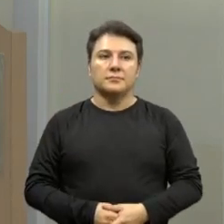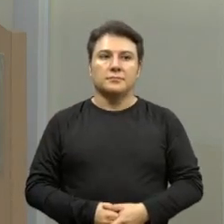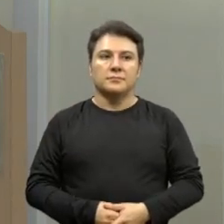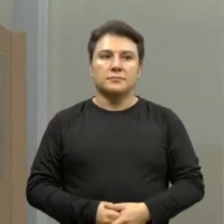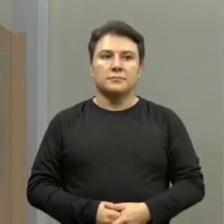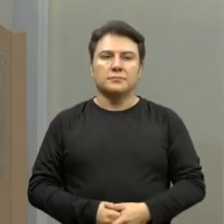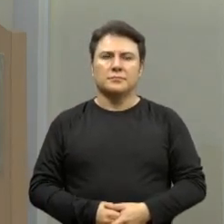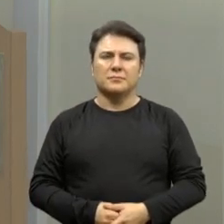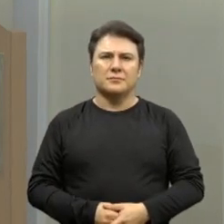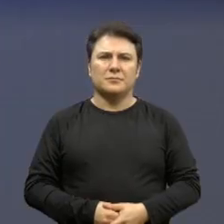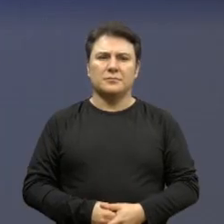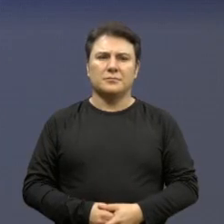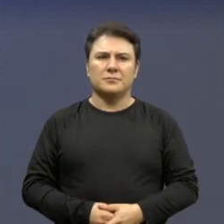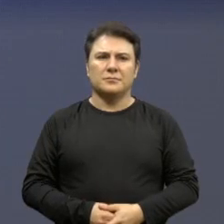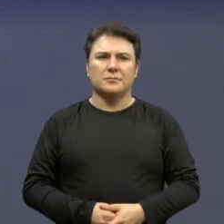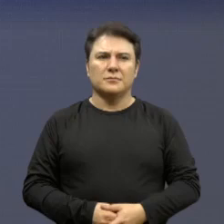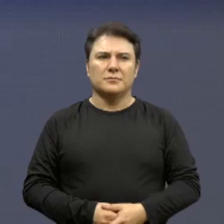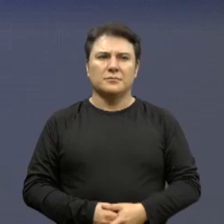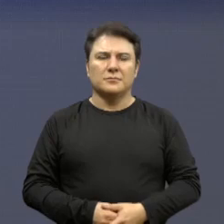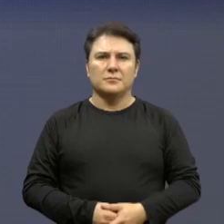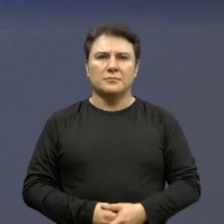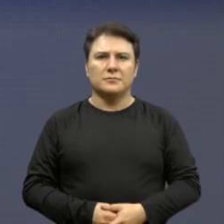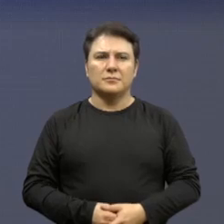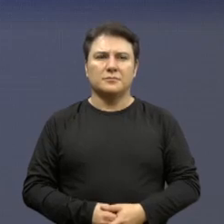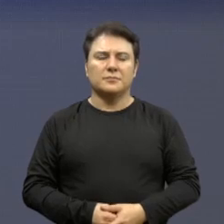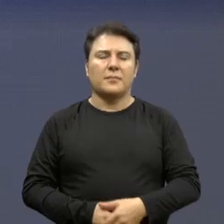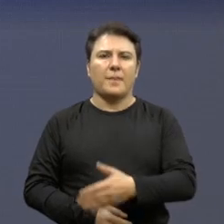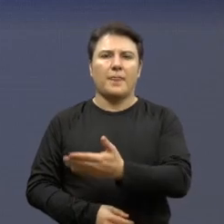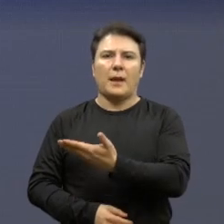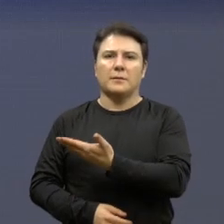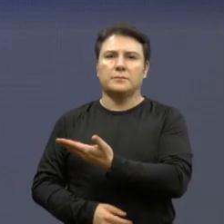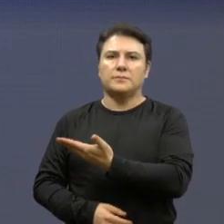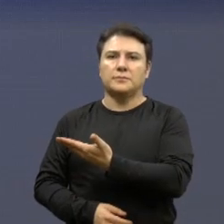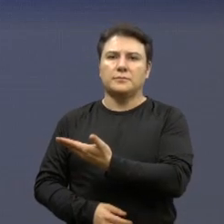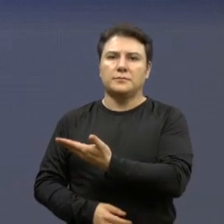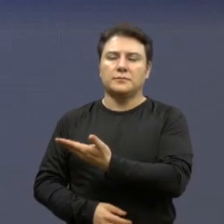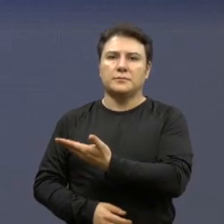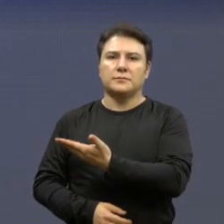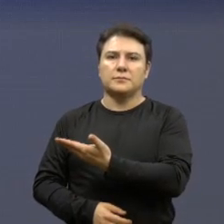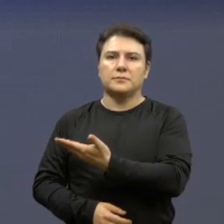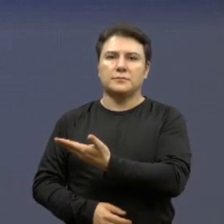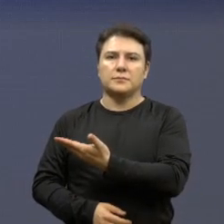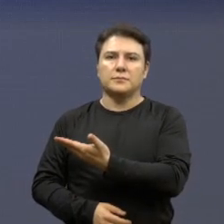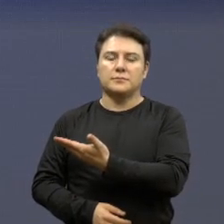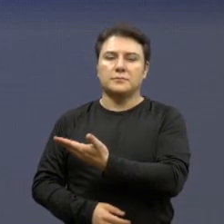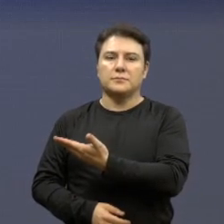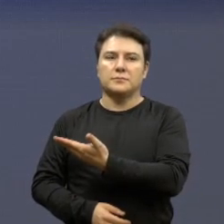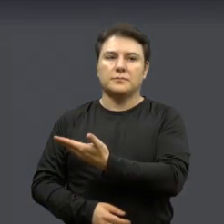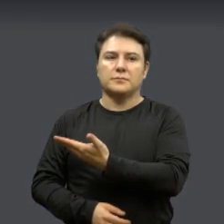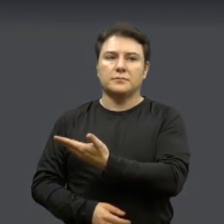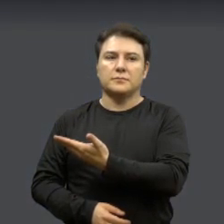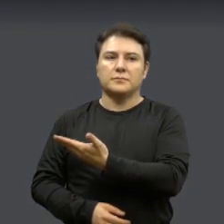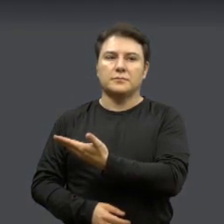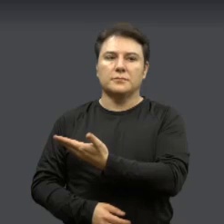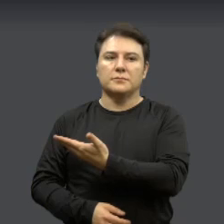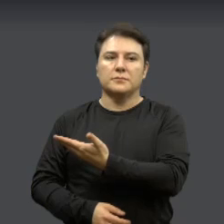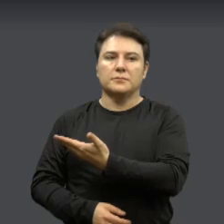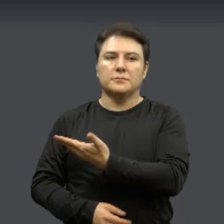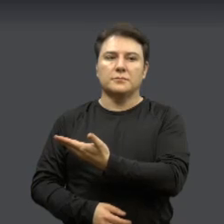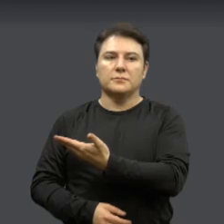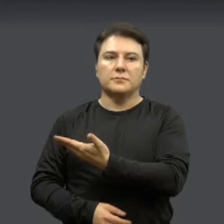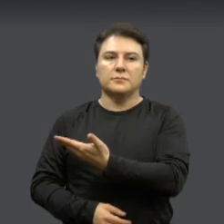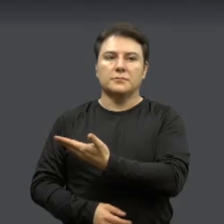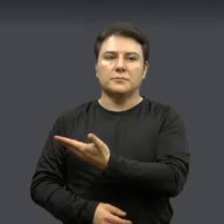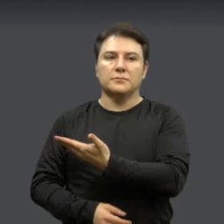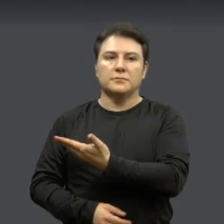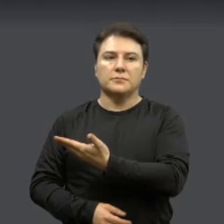Estamos aqui no complexo viário Irenitor 4 Martinez, onde a pedido é nosso, que